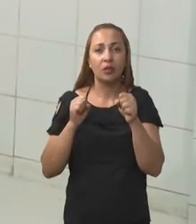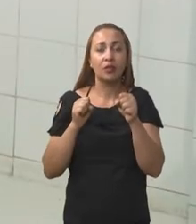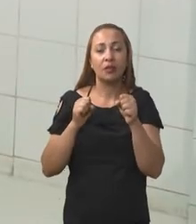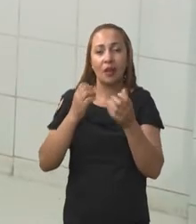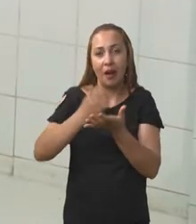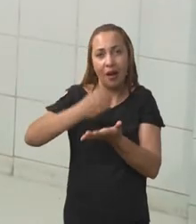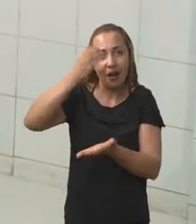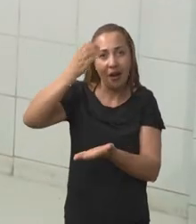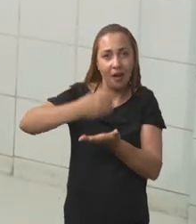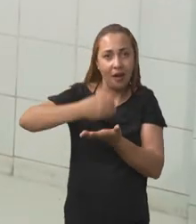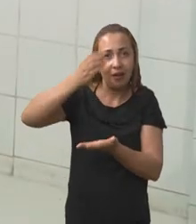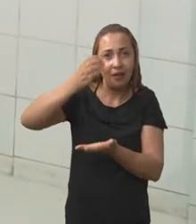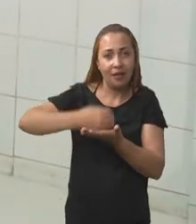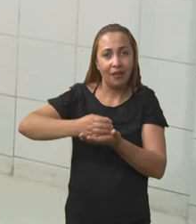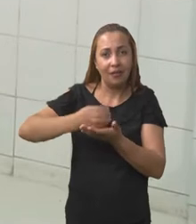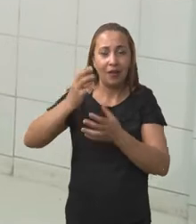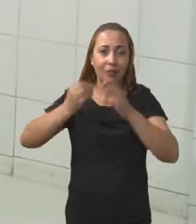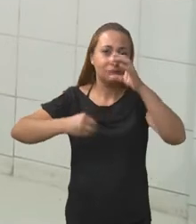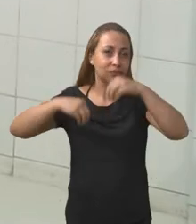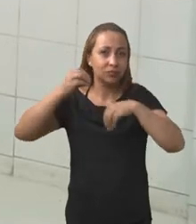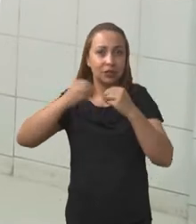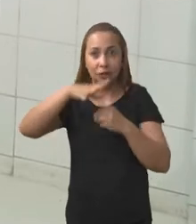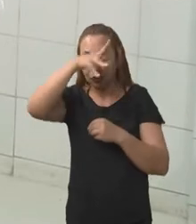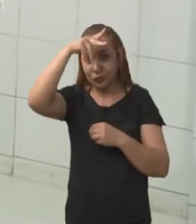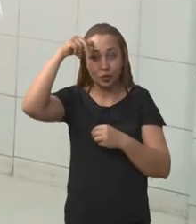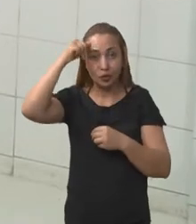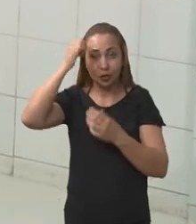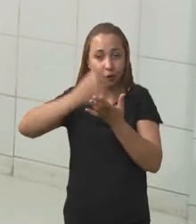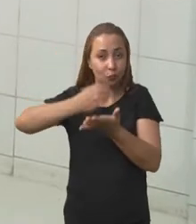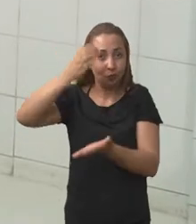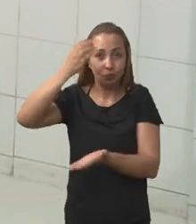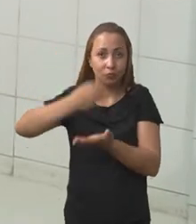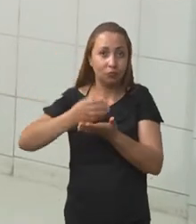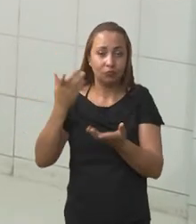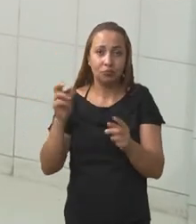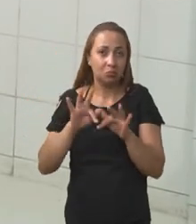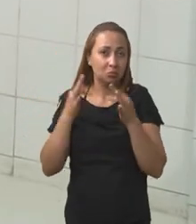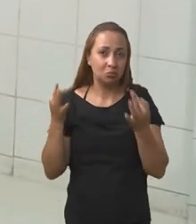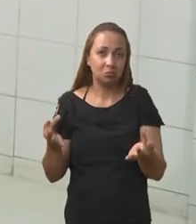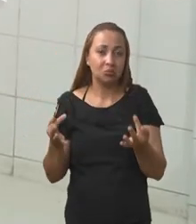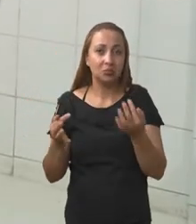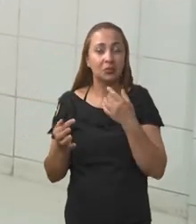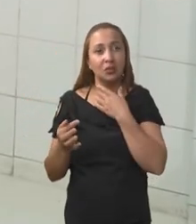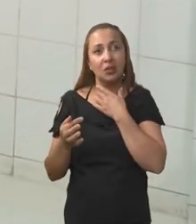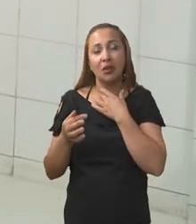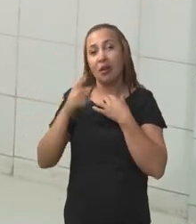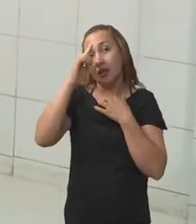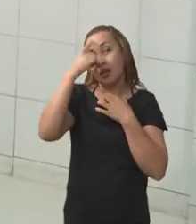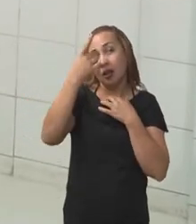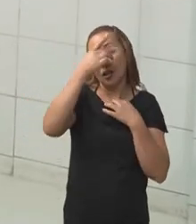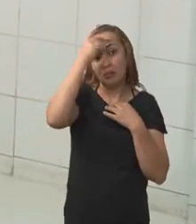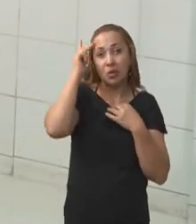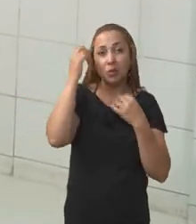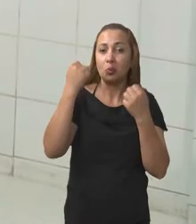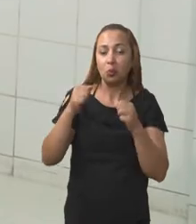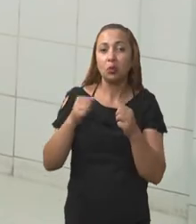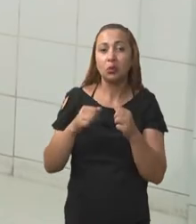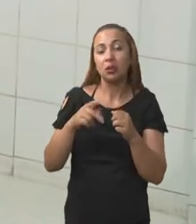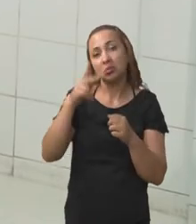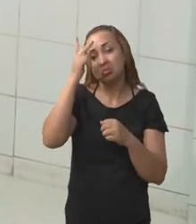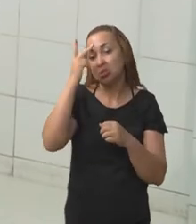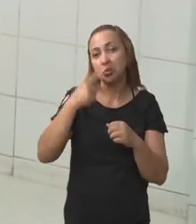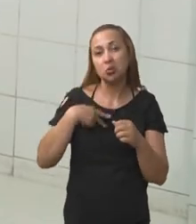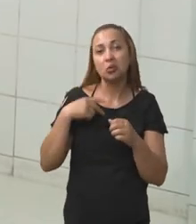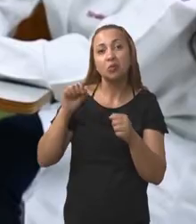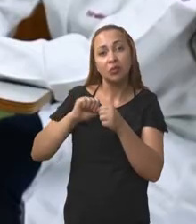garrafas, as garrafas PET. Então a ideia inicial era que o próprio paciente pudesse confeccionar